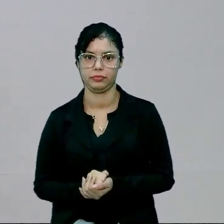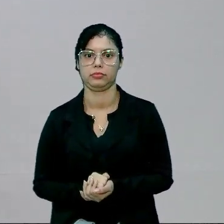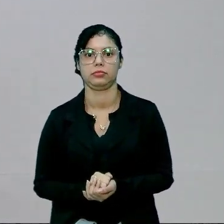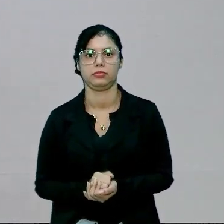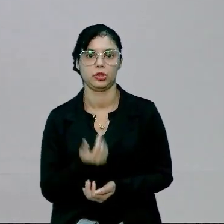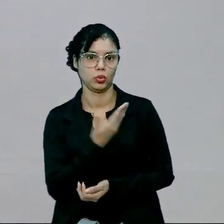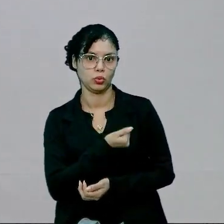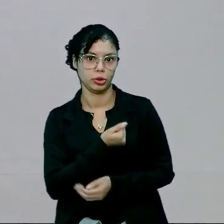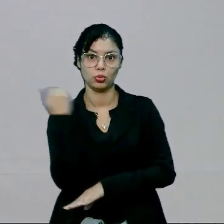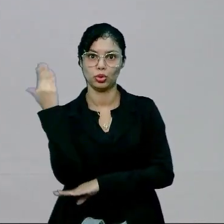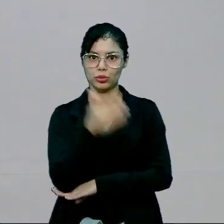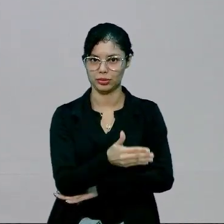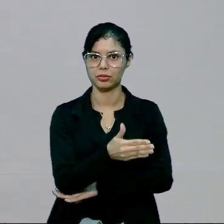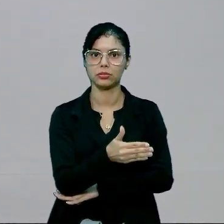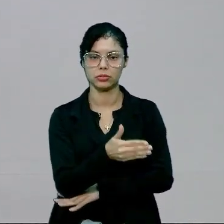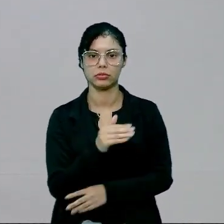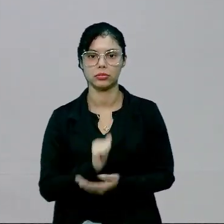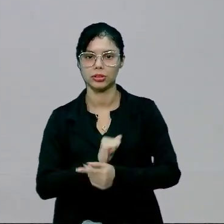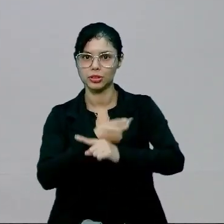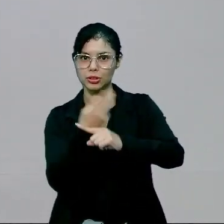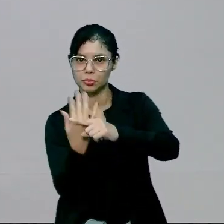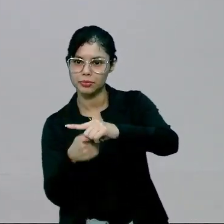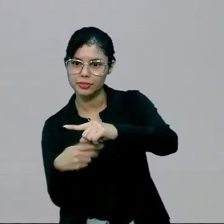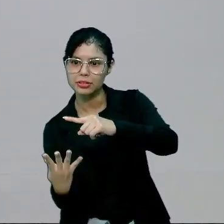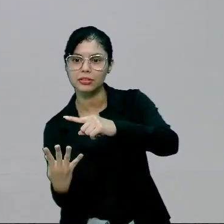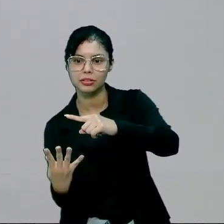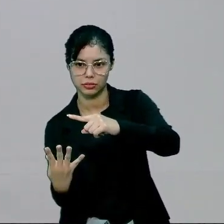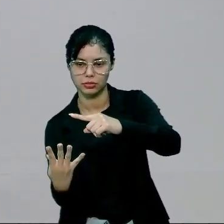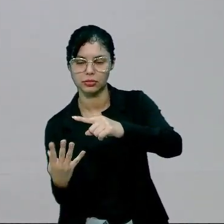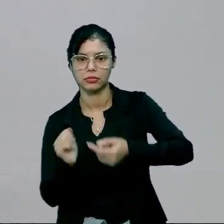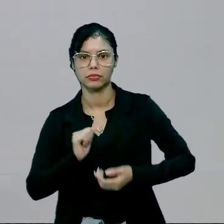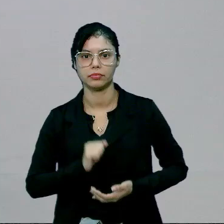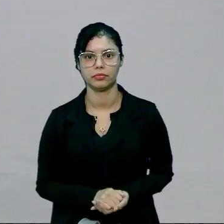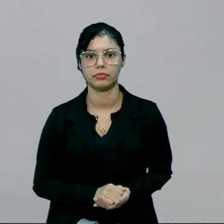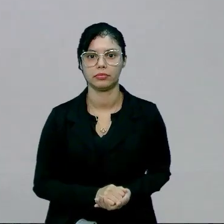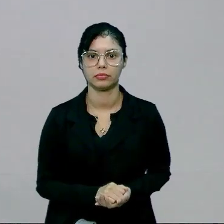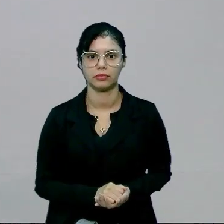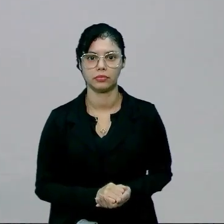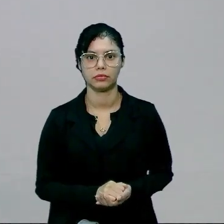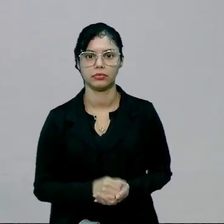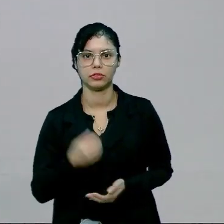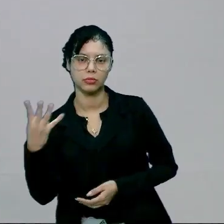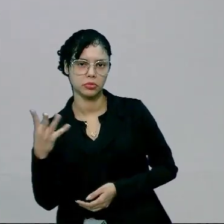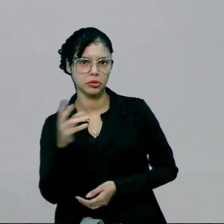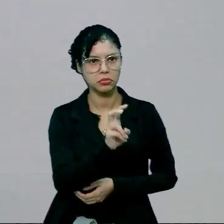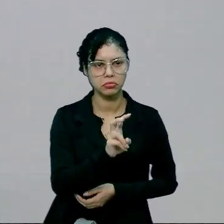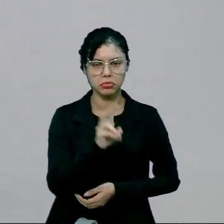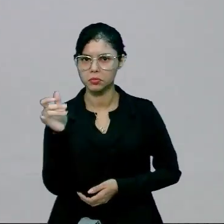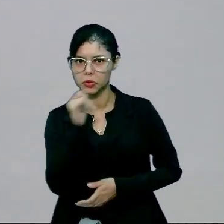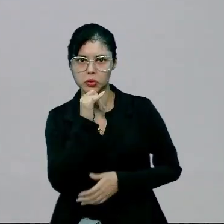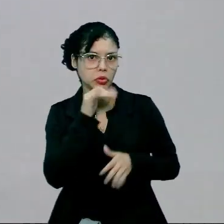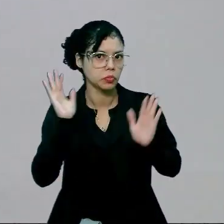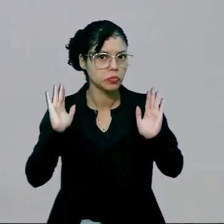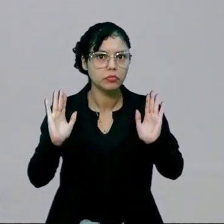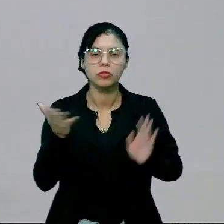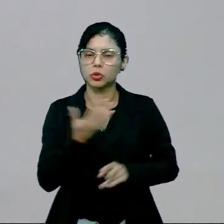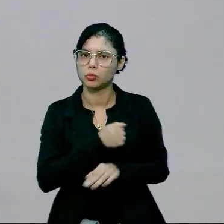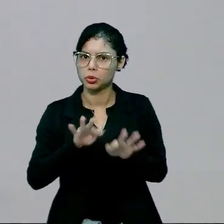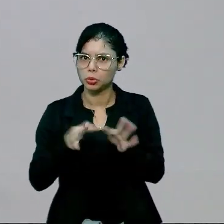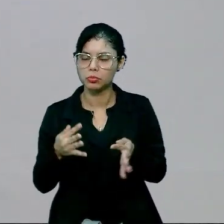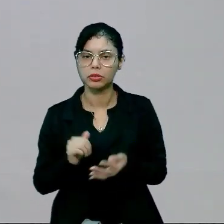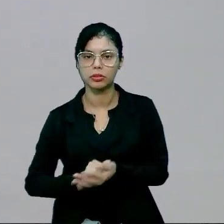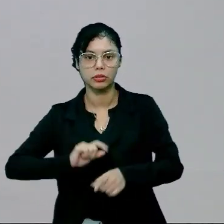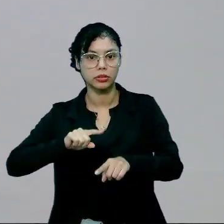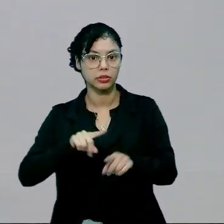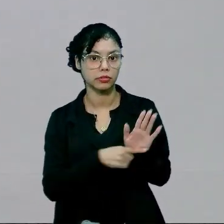ser um número direto, um número natural, um número inteiro. Ou seja, um 4, um 5, um 6, um número simples.